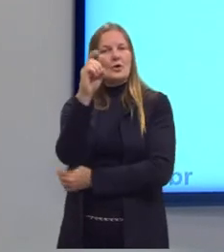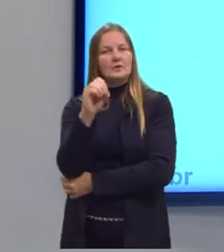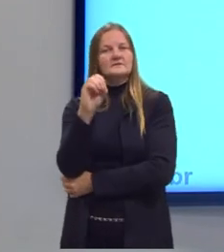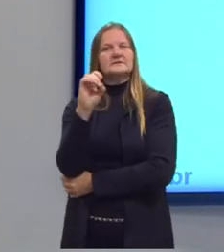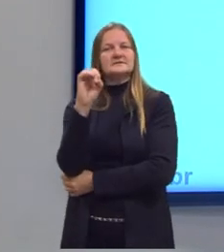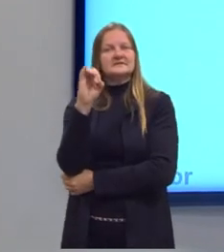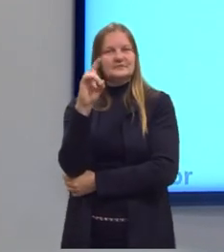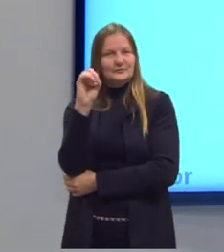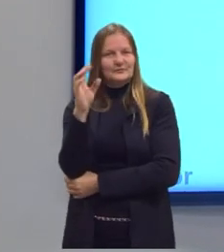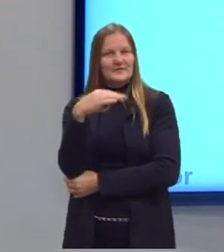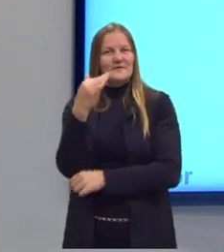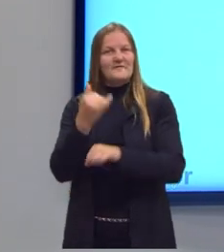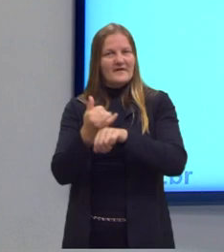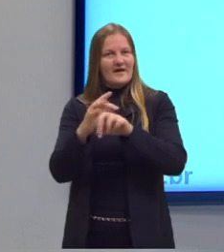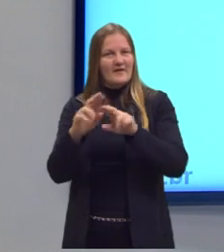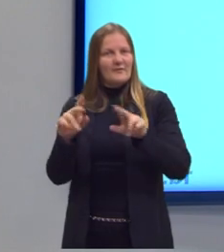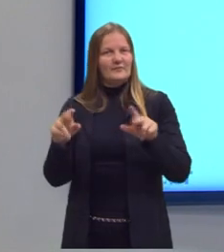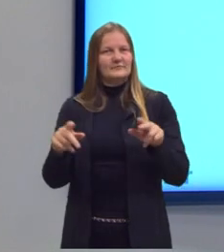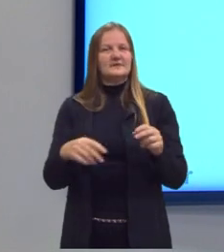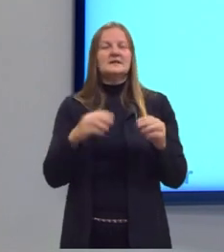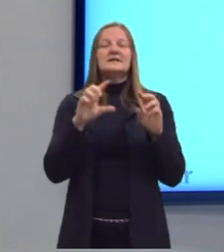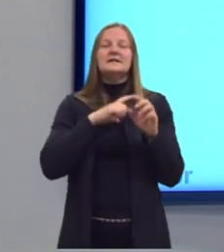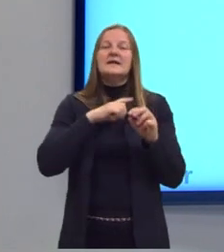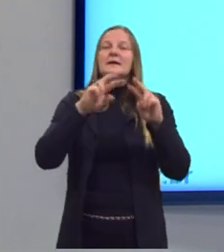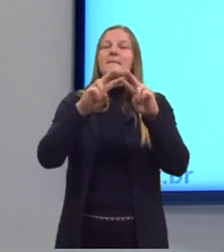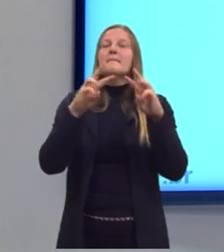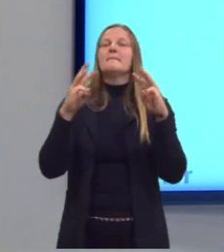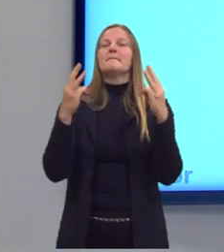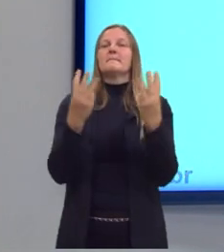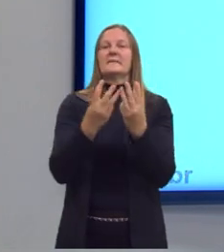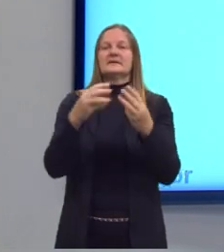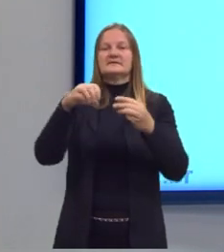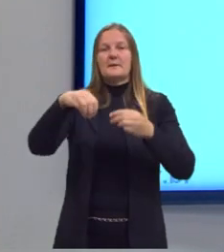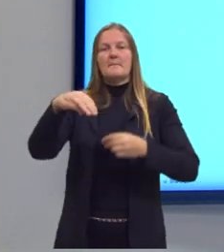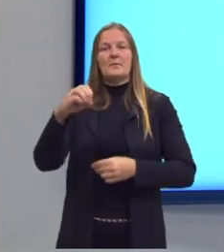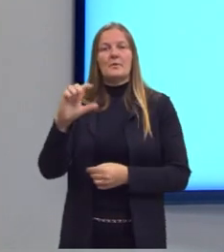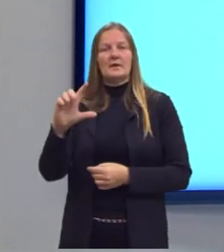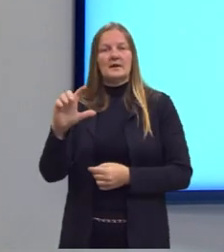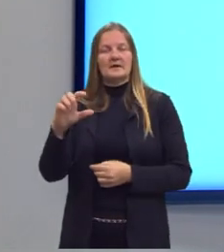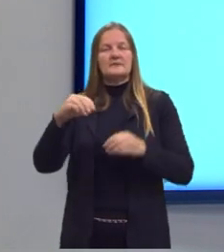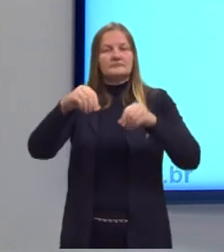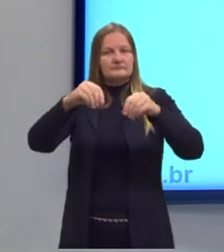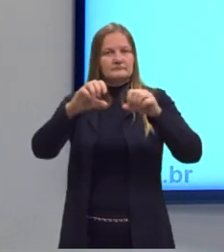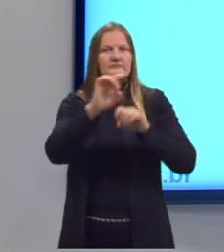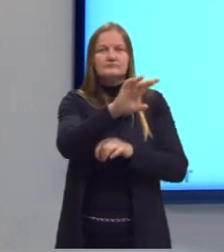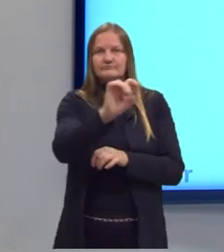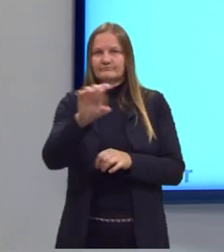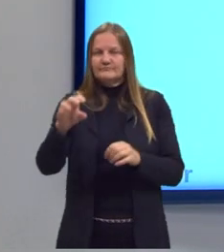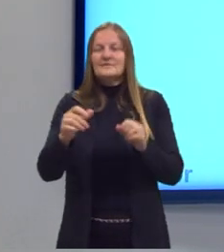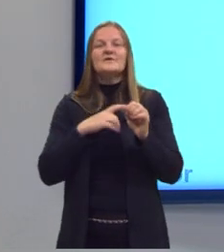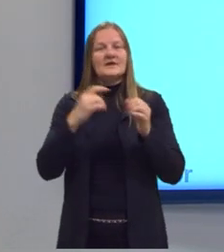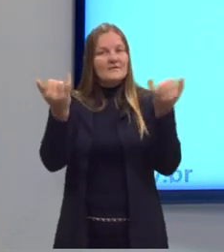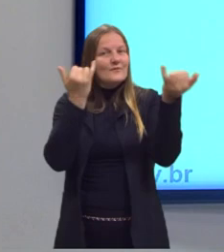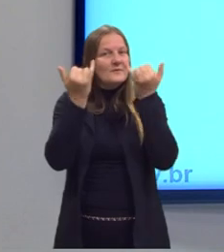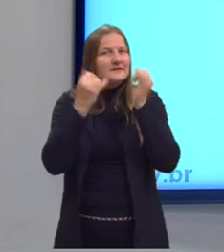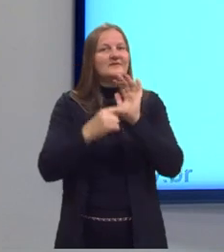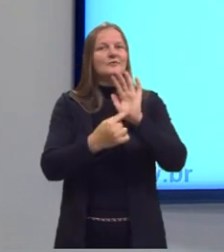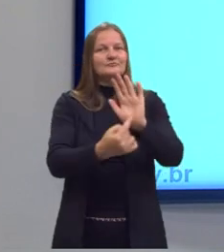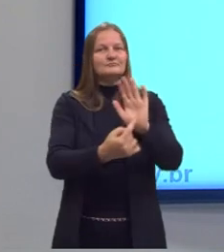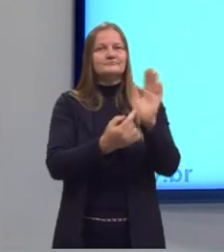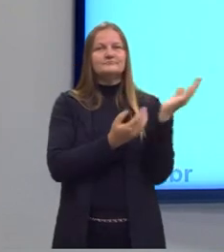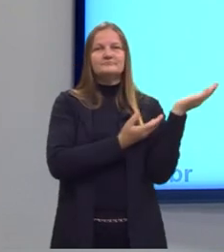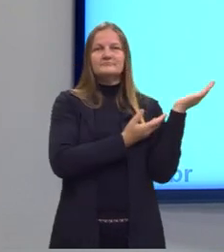Eu tenho as massas molares das substâncias, porque é fornecida no